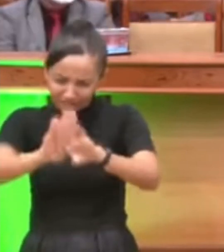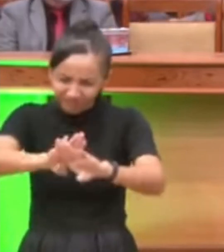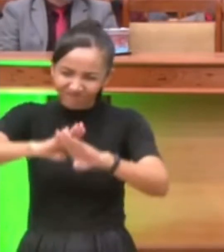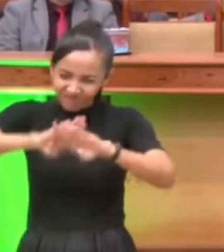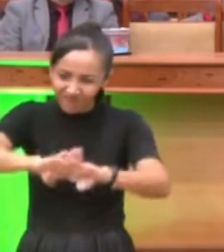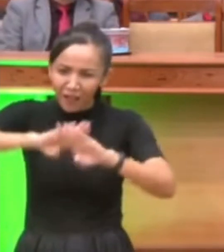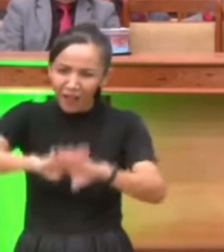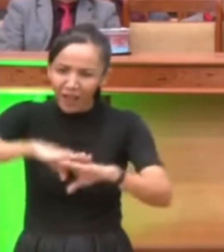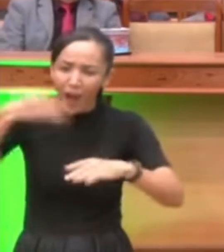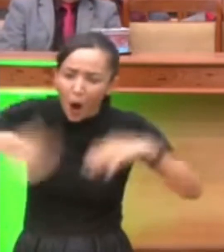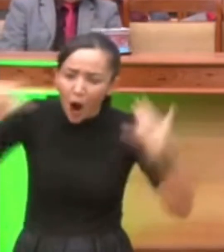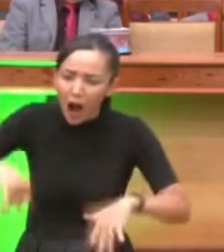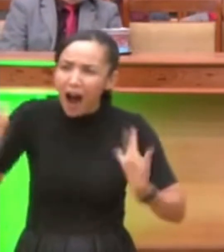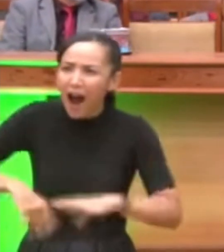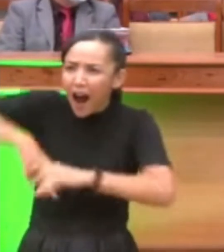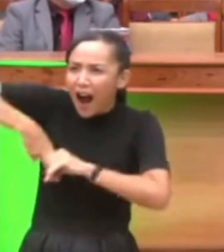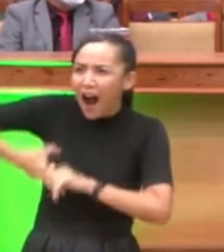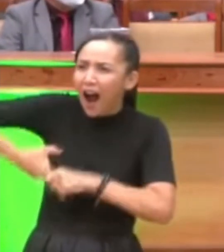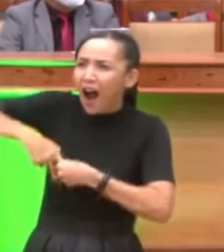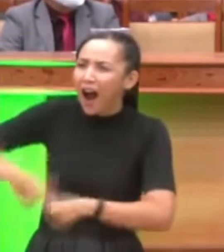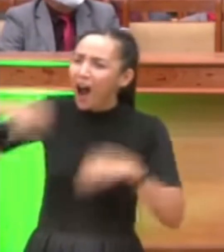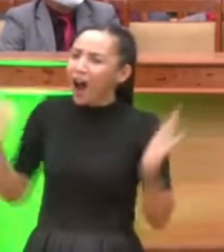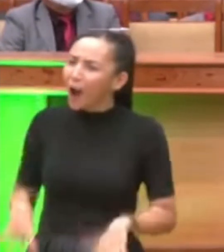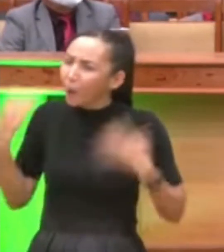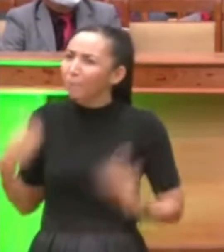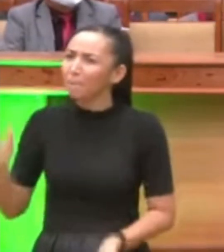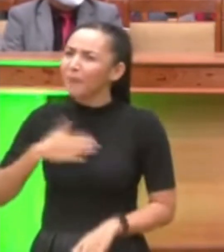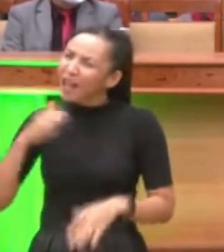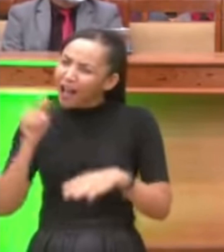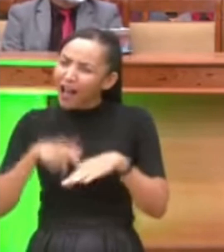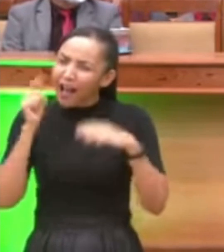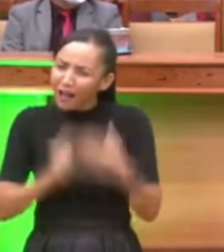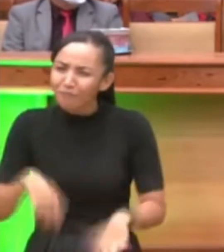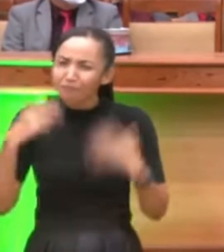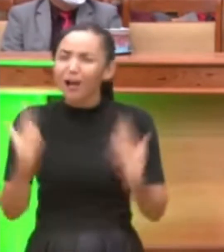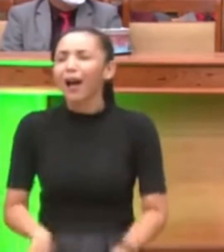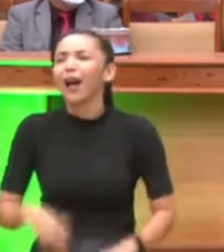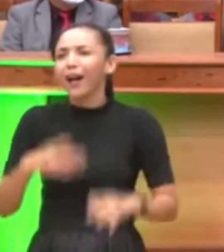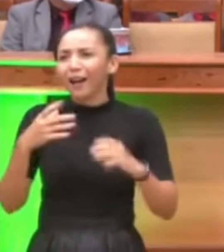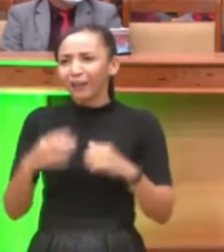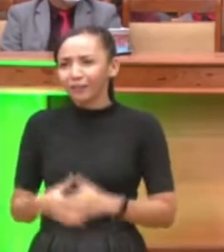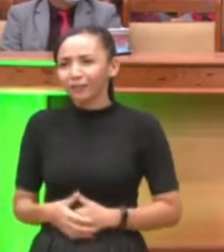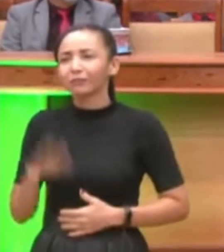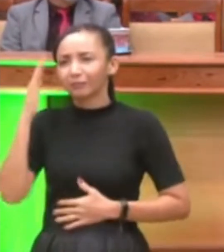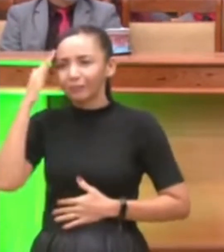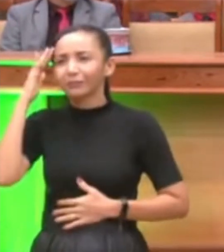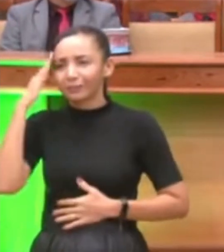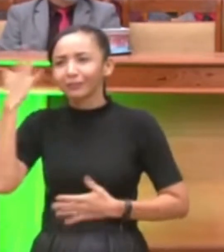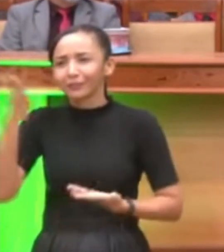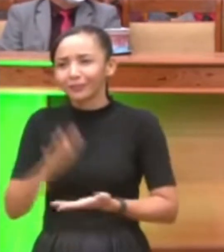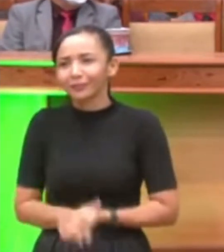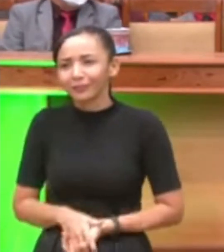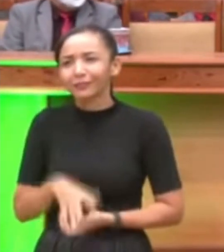aí foi que a irmã gritou pastor, é a mão da irmã aí eu disse, ah, tá certo